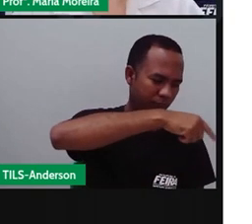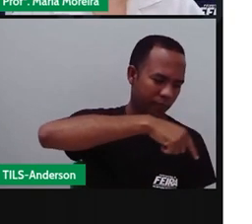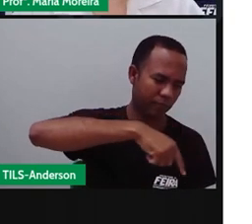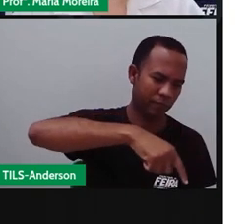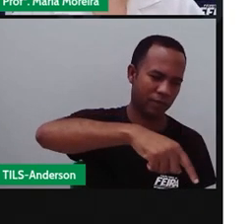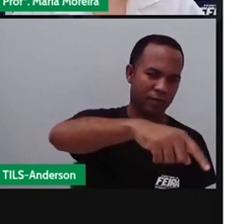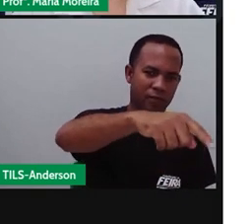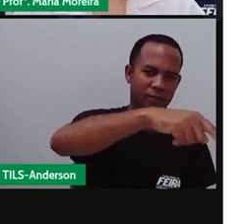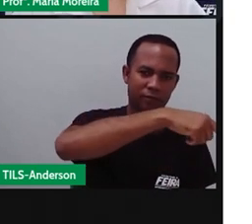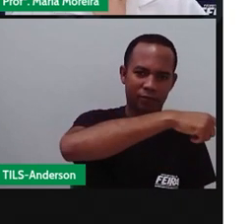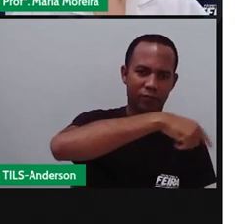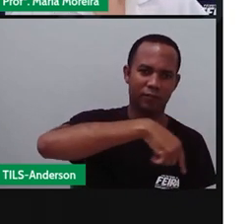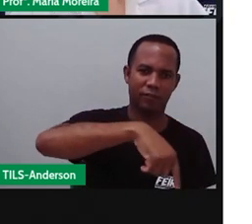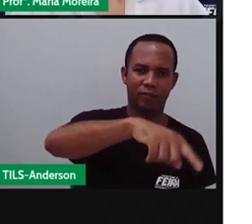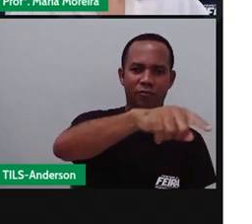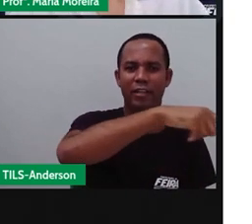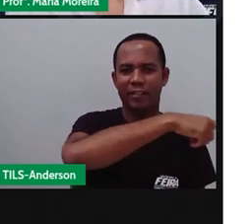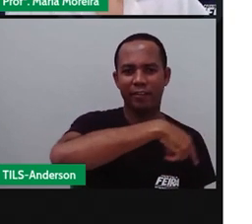Olha, tá dizendo o que aí, ó.